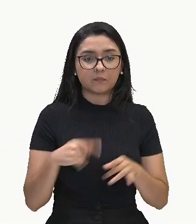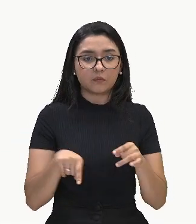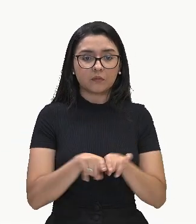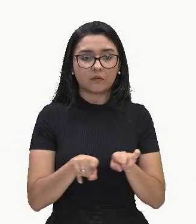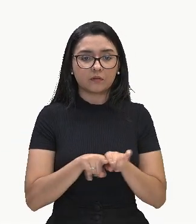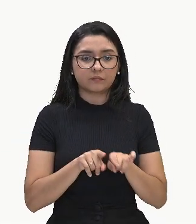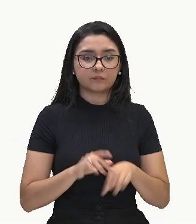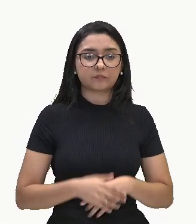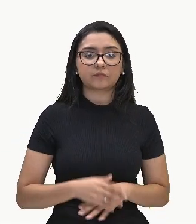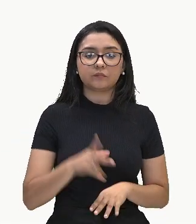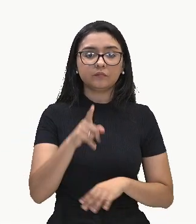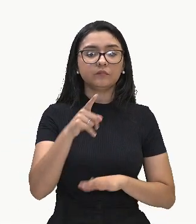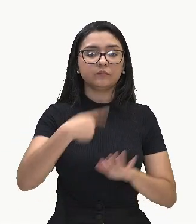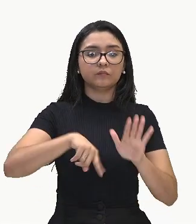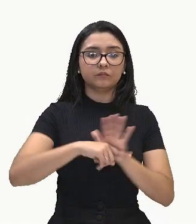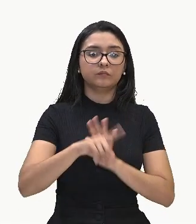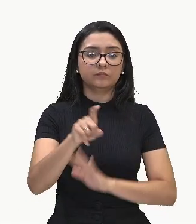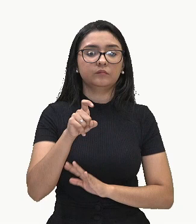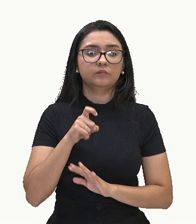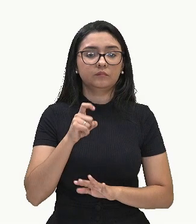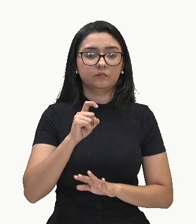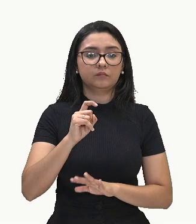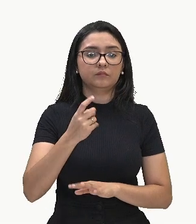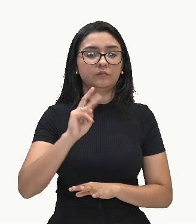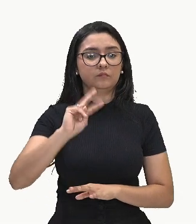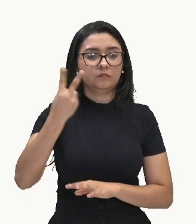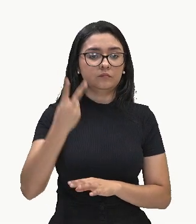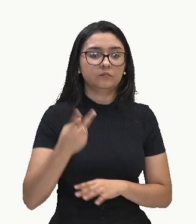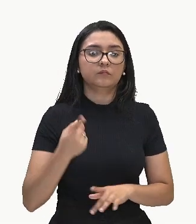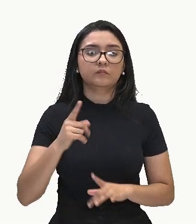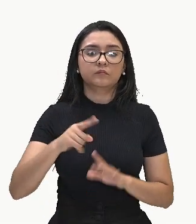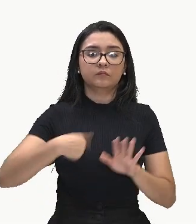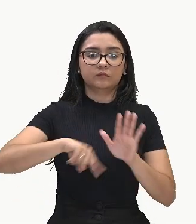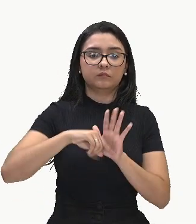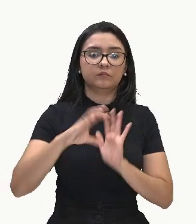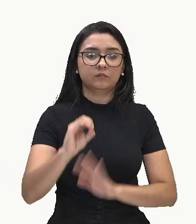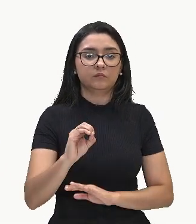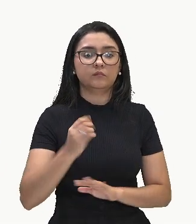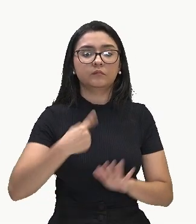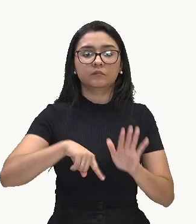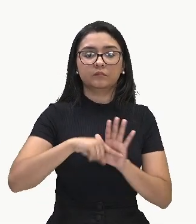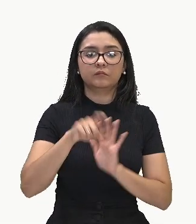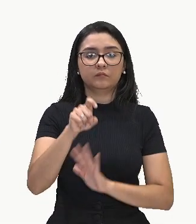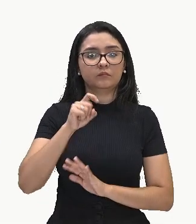X² menos zero. Menos X².